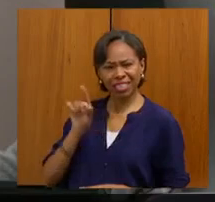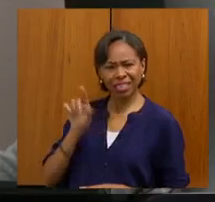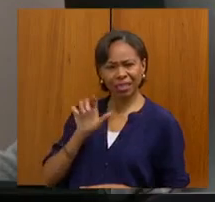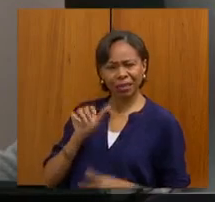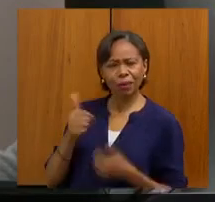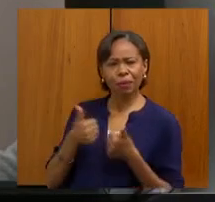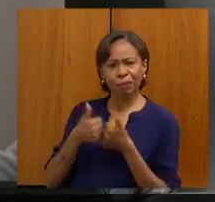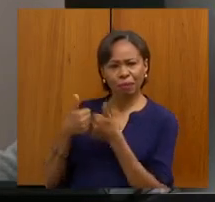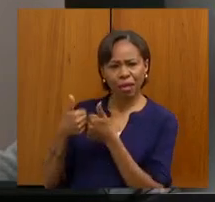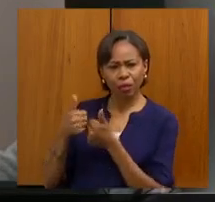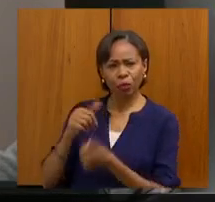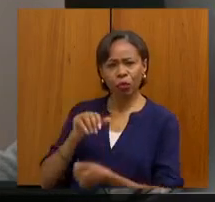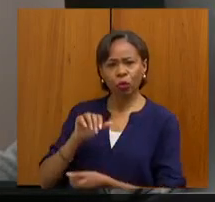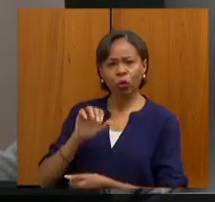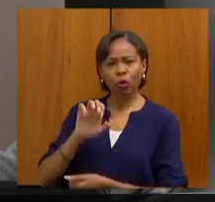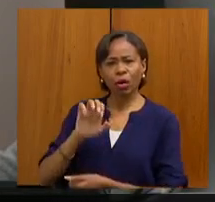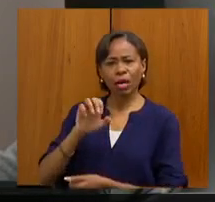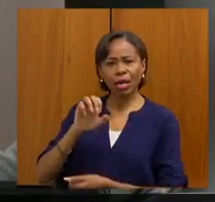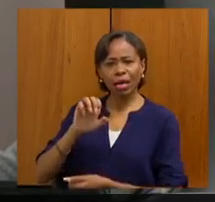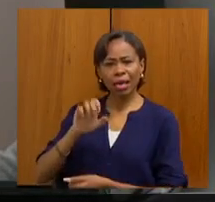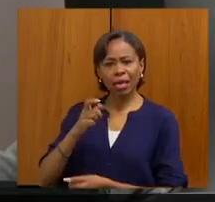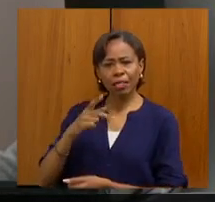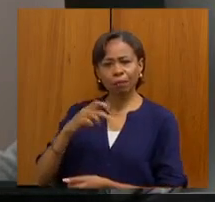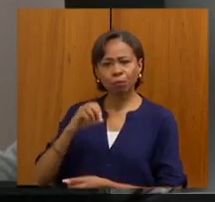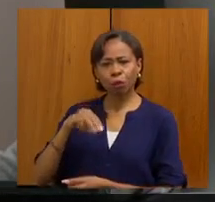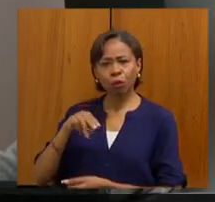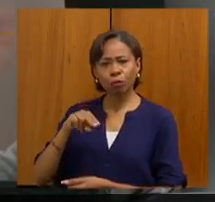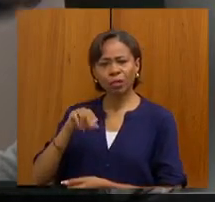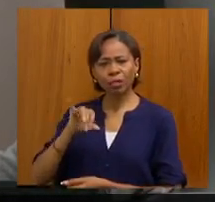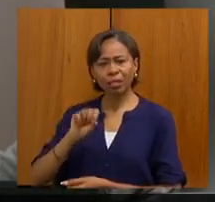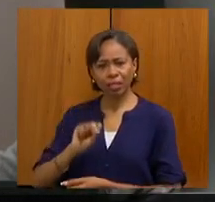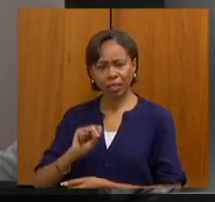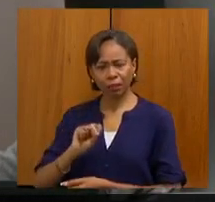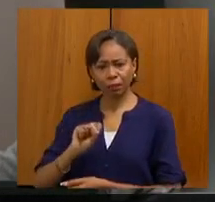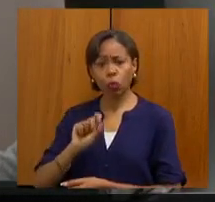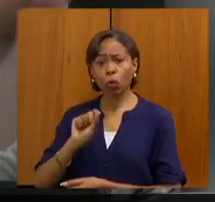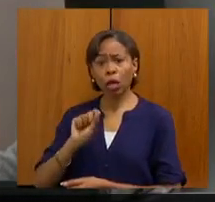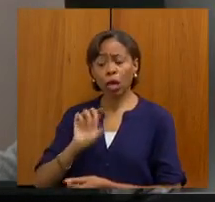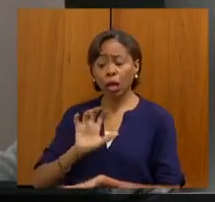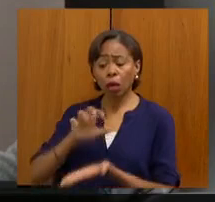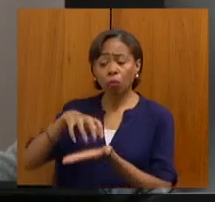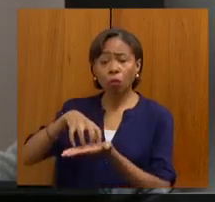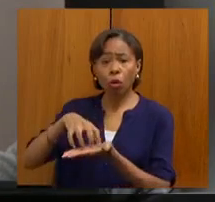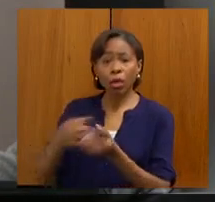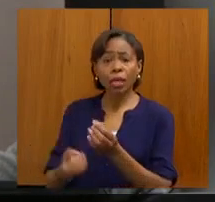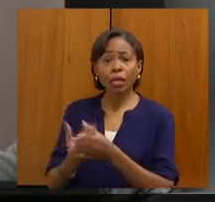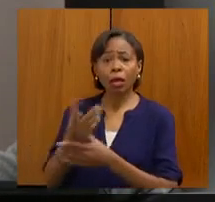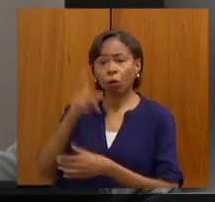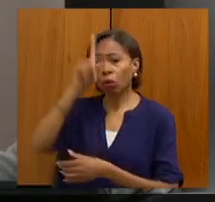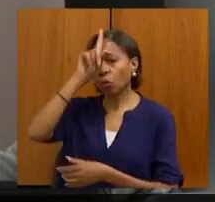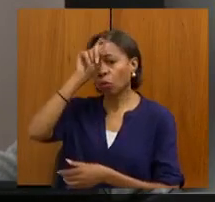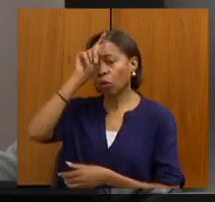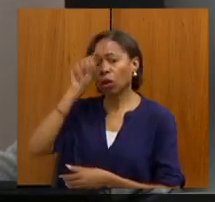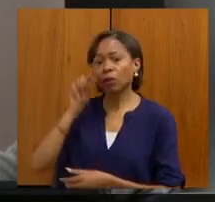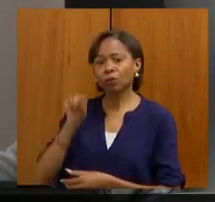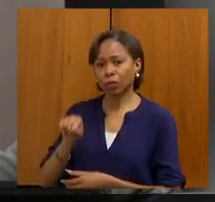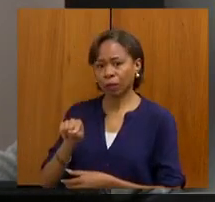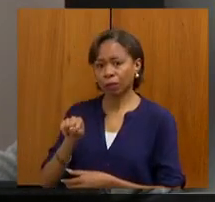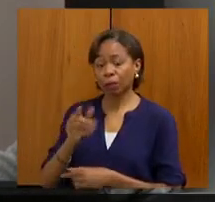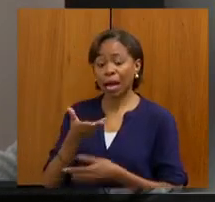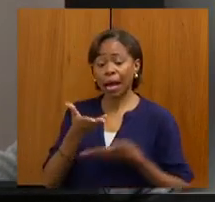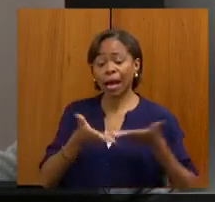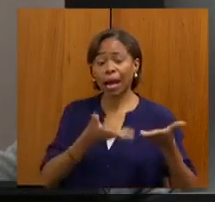ali na Expo Minas, um hospital para poder atender todos do Estado de Minas. E, uma decisão, depois,